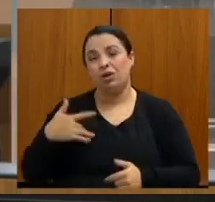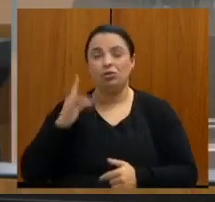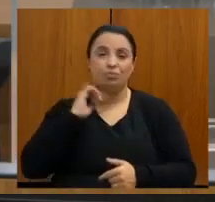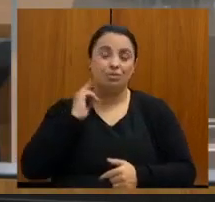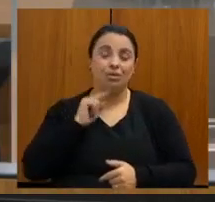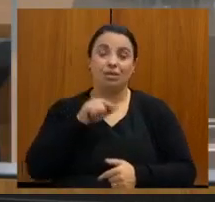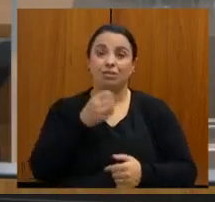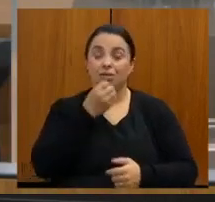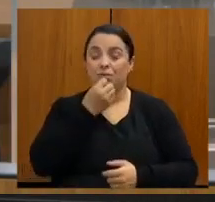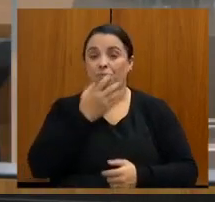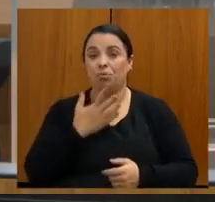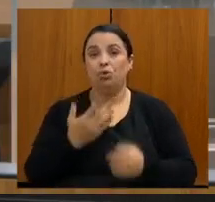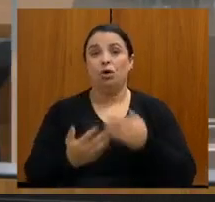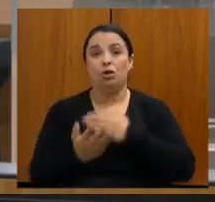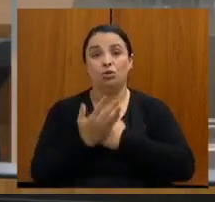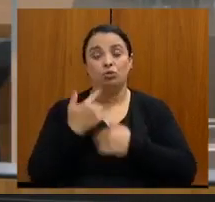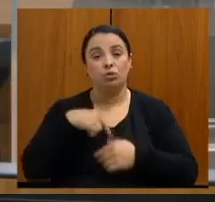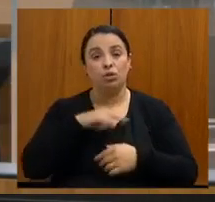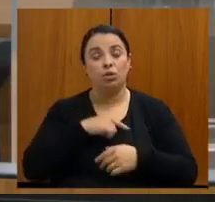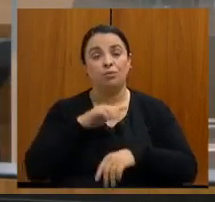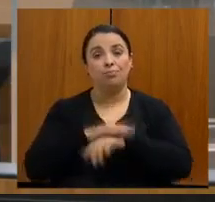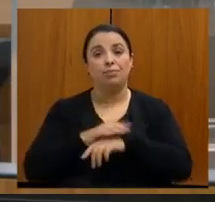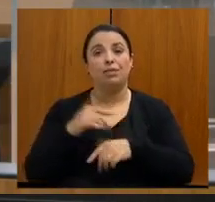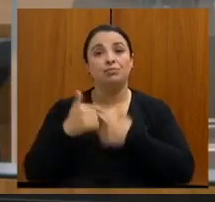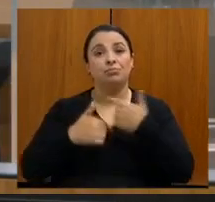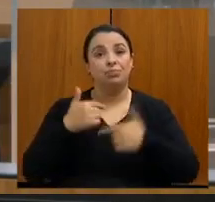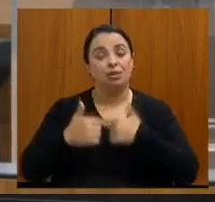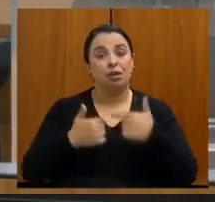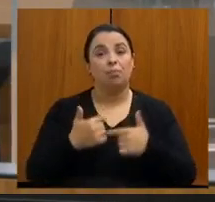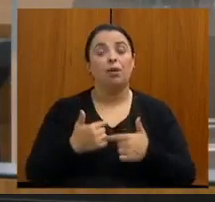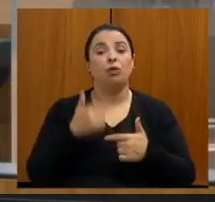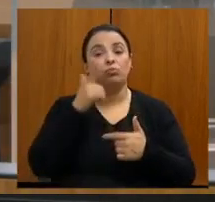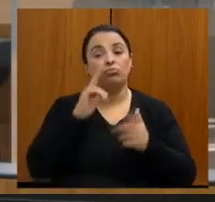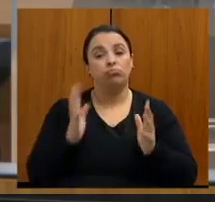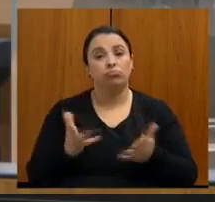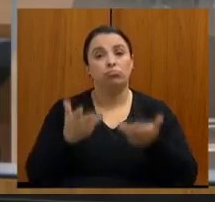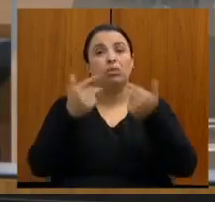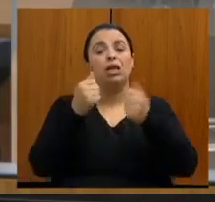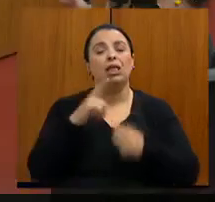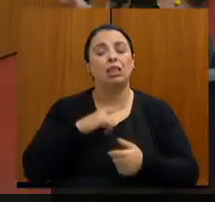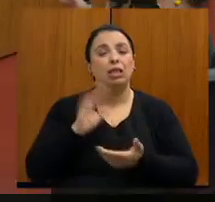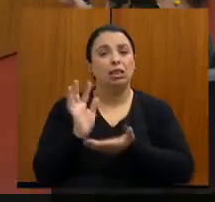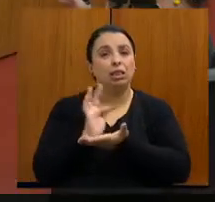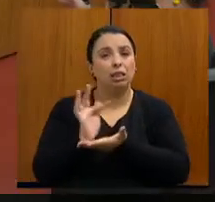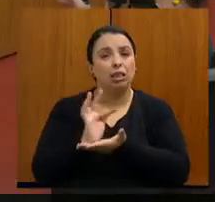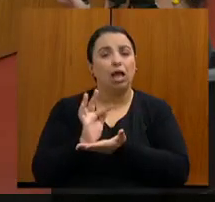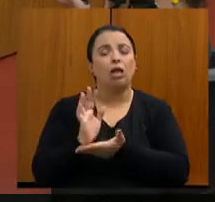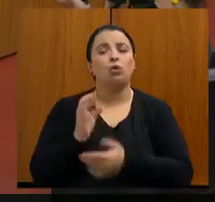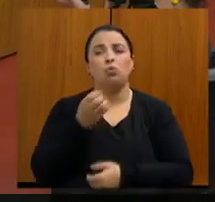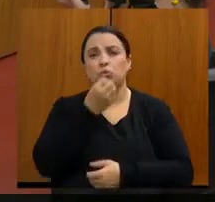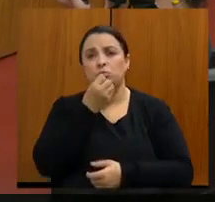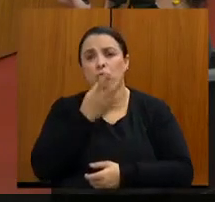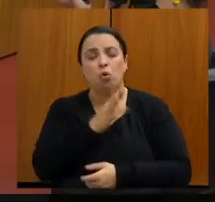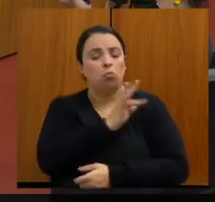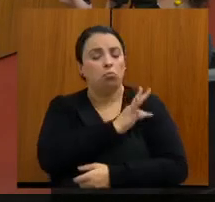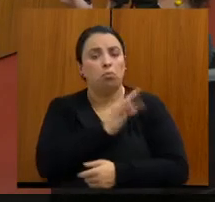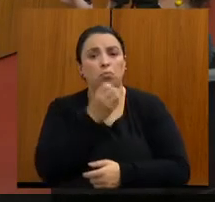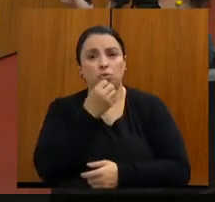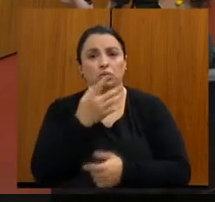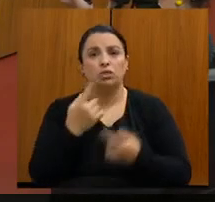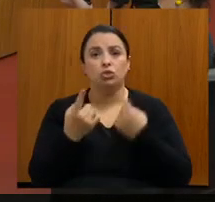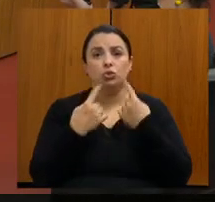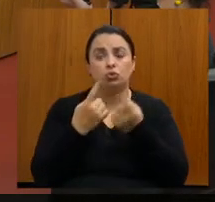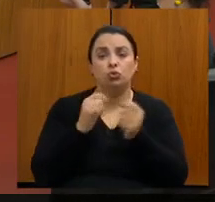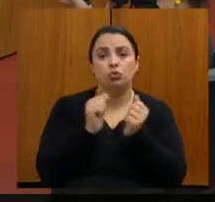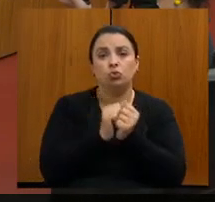a gente poder estar sentado à mesa com nossos técnicos, nós temos técnicos muito gabaritados para poder discutir com a Secretaria